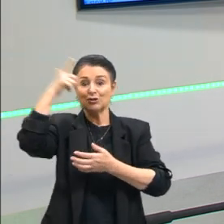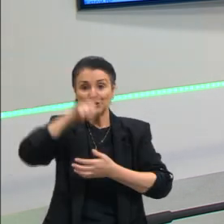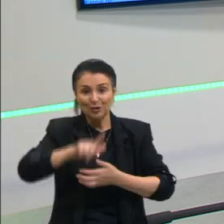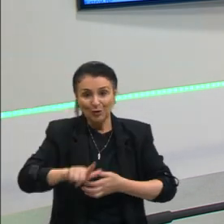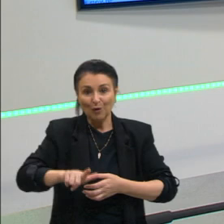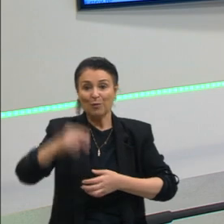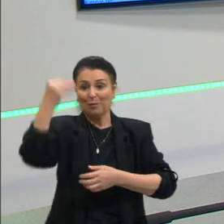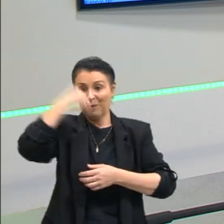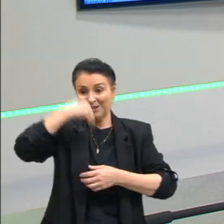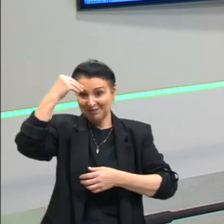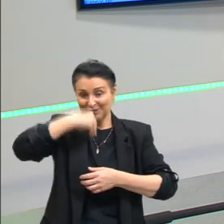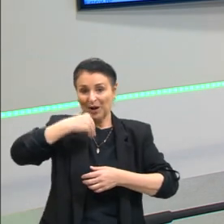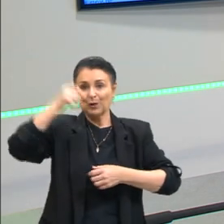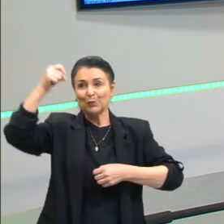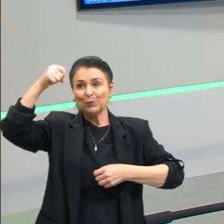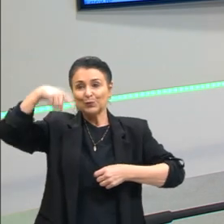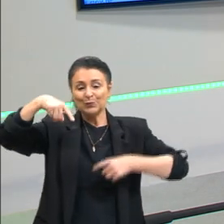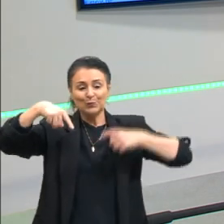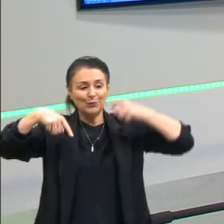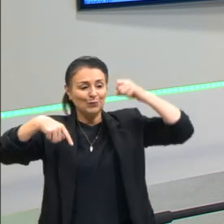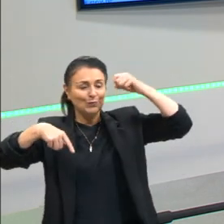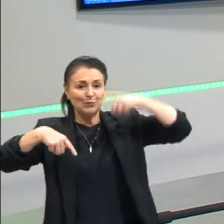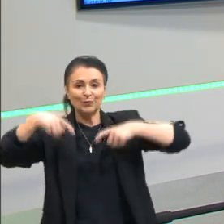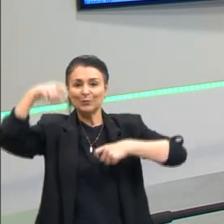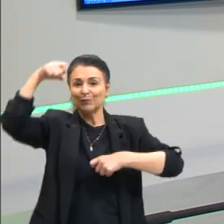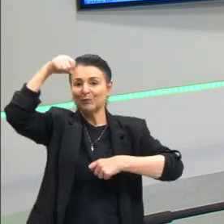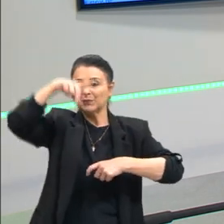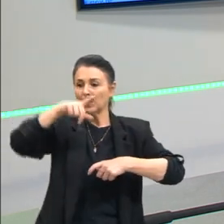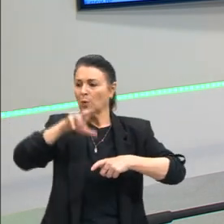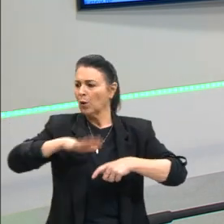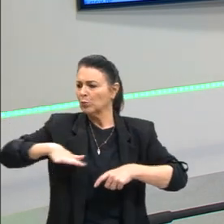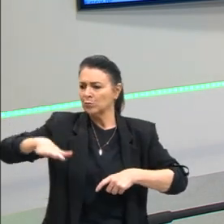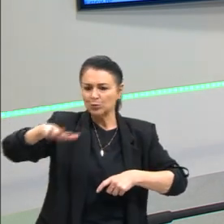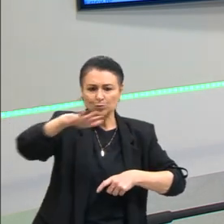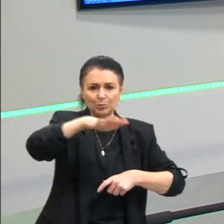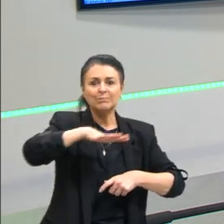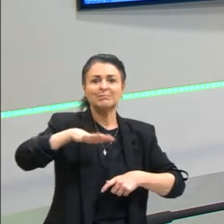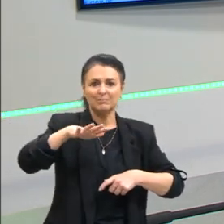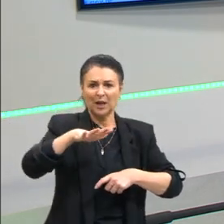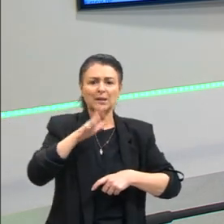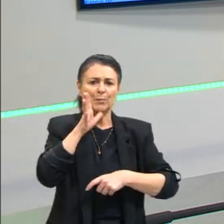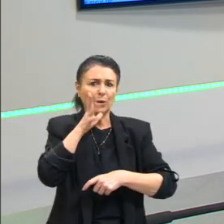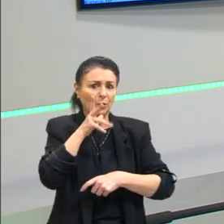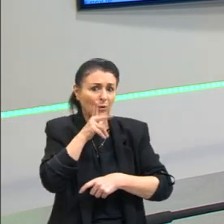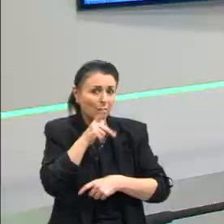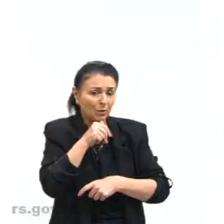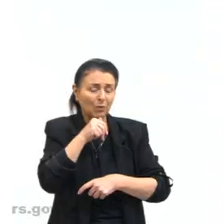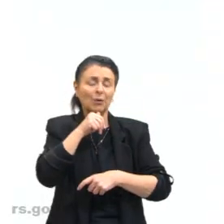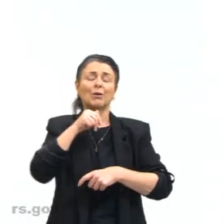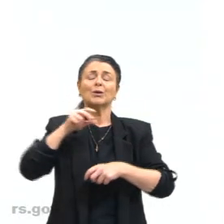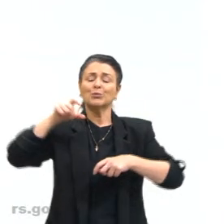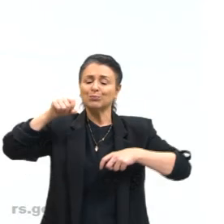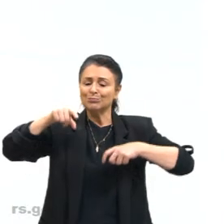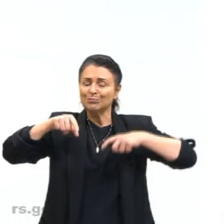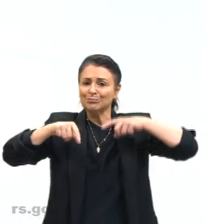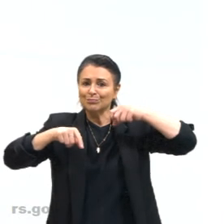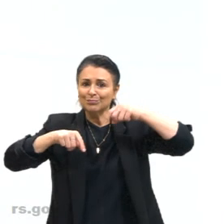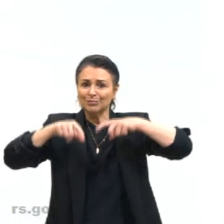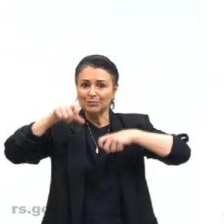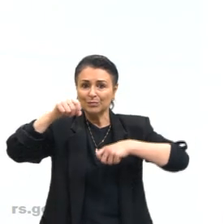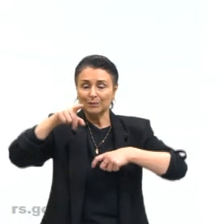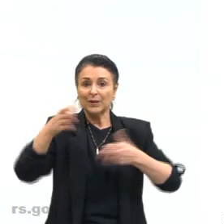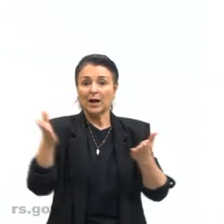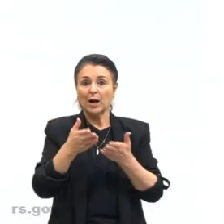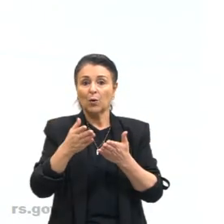horas a passar, principalmente alguns locais até dias, tá? Vamos dar em continuidade, então, e aí nós entramos em